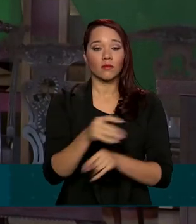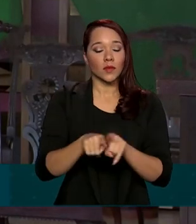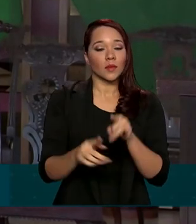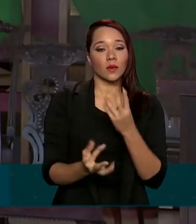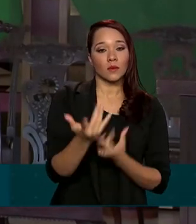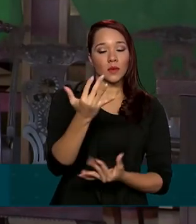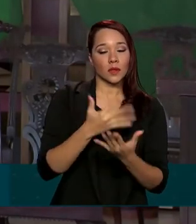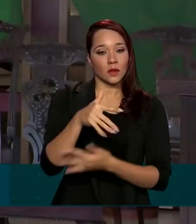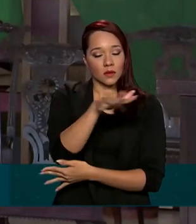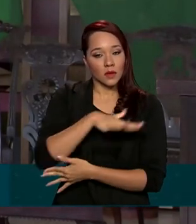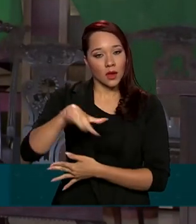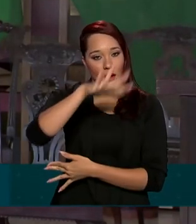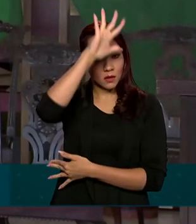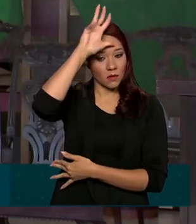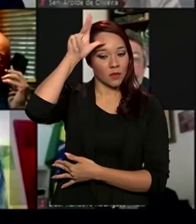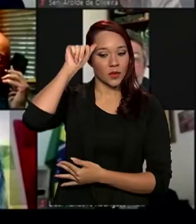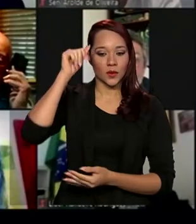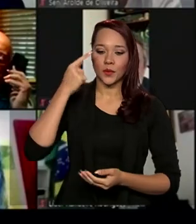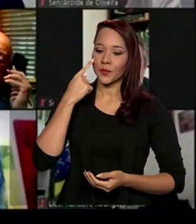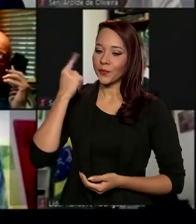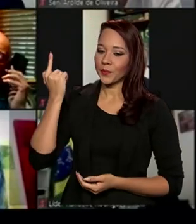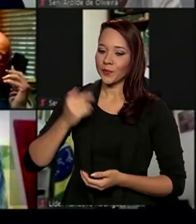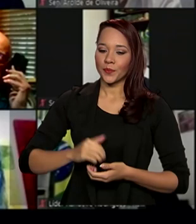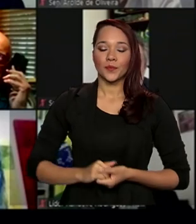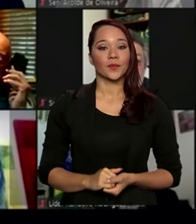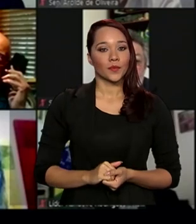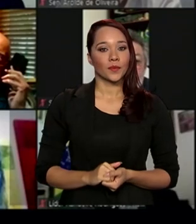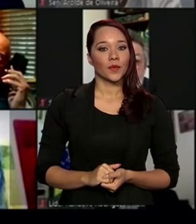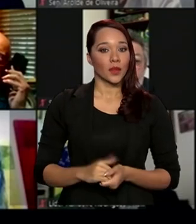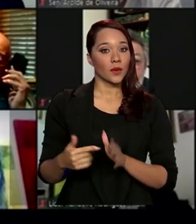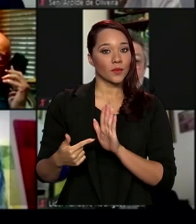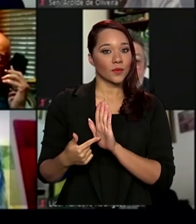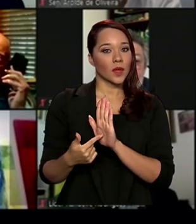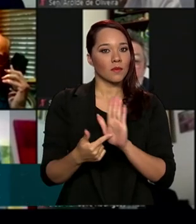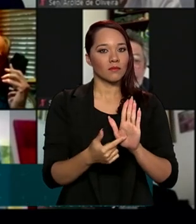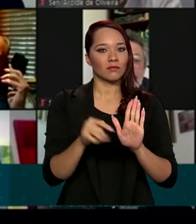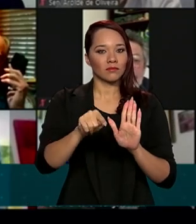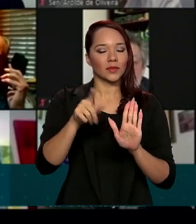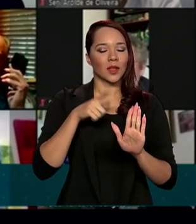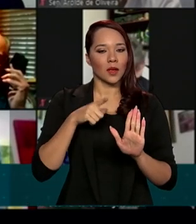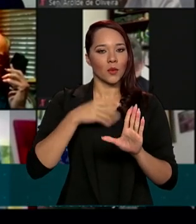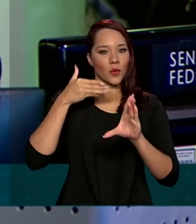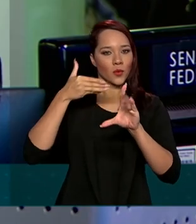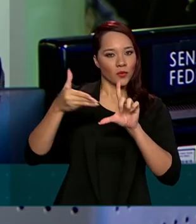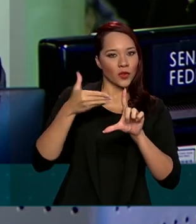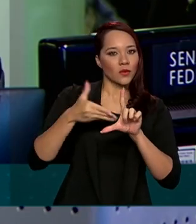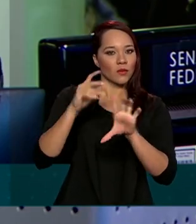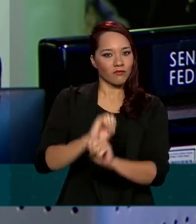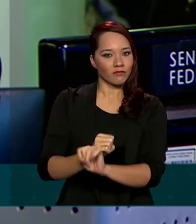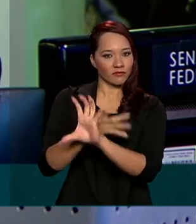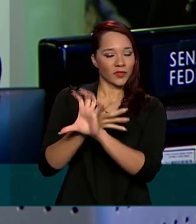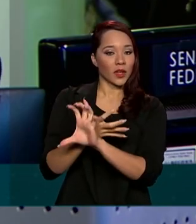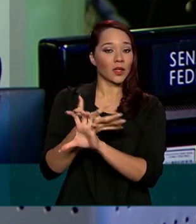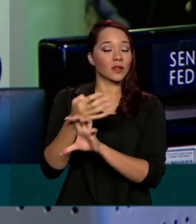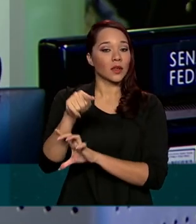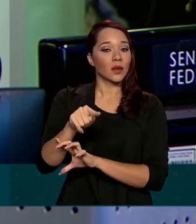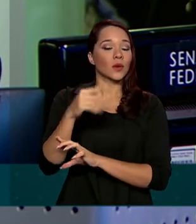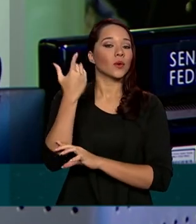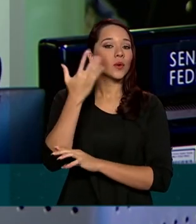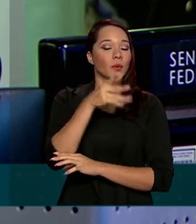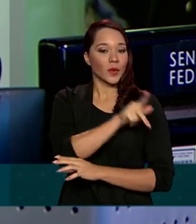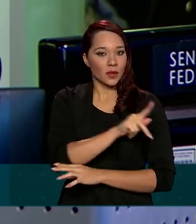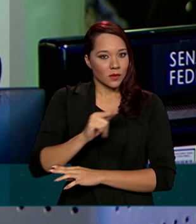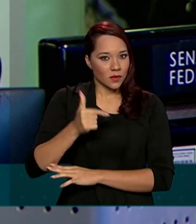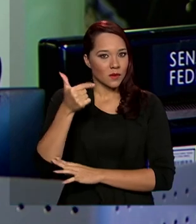incêndios na Amazônia. Vamos ver. Na apresentação por videoconferência aos senadores, o vice-presidente Hamilton